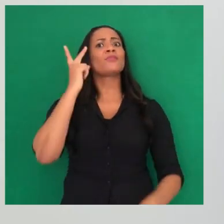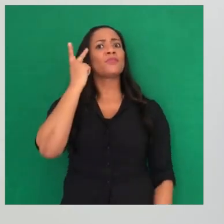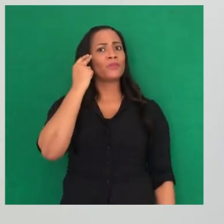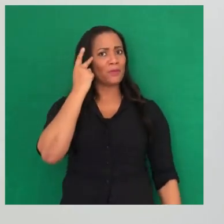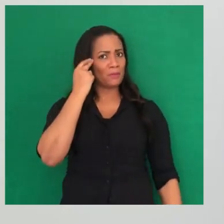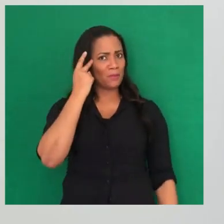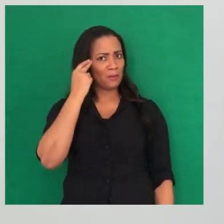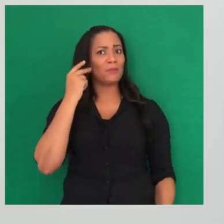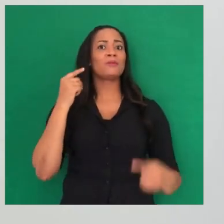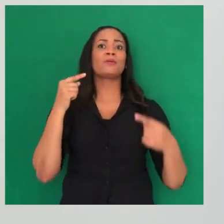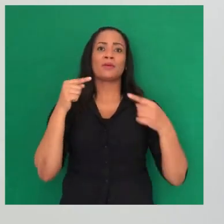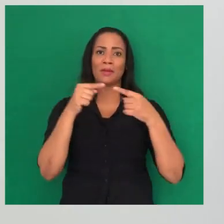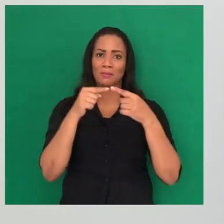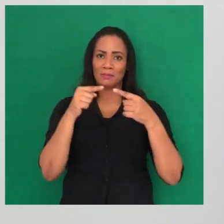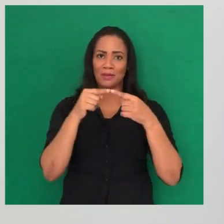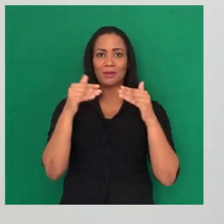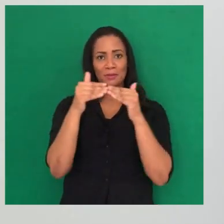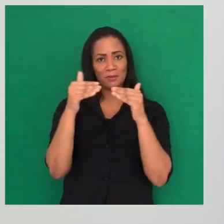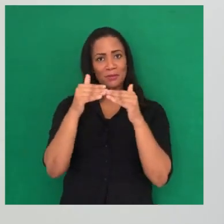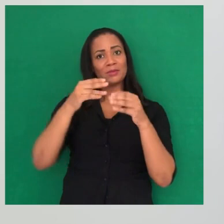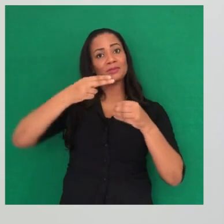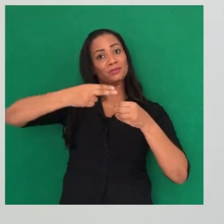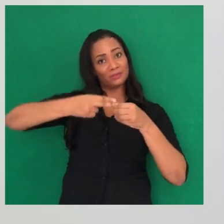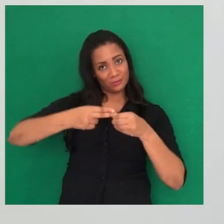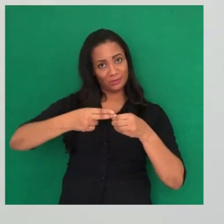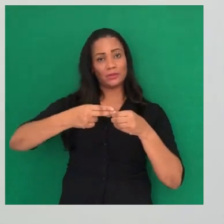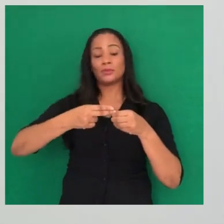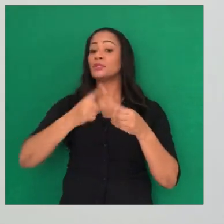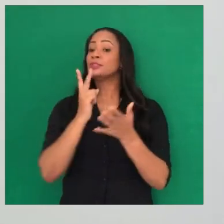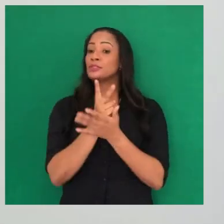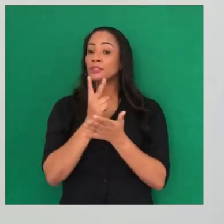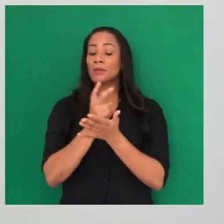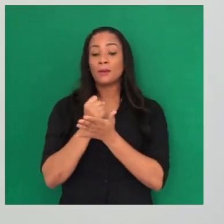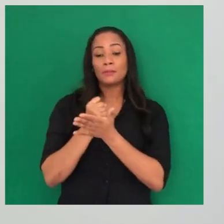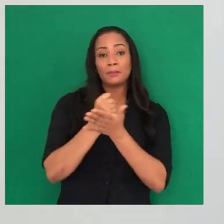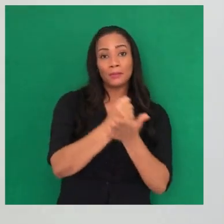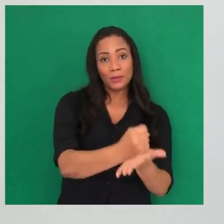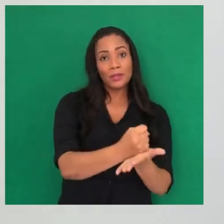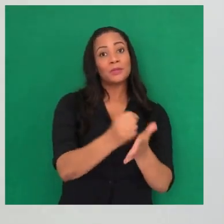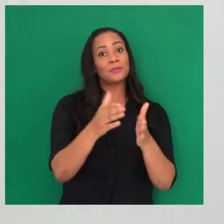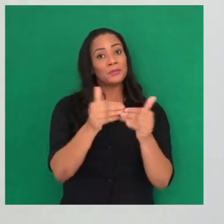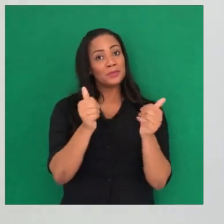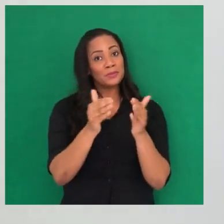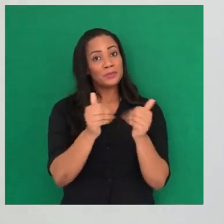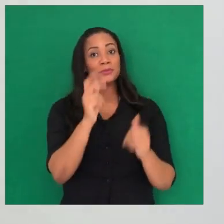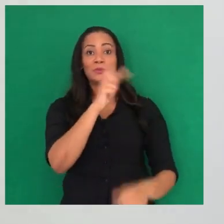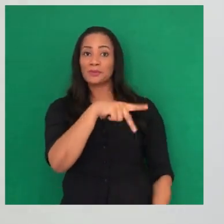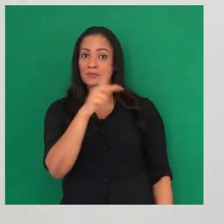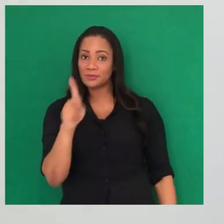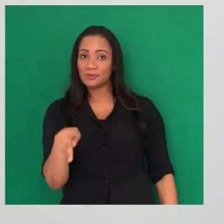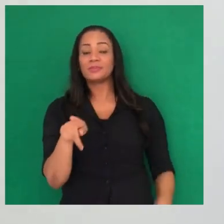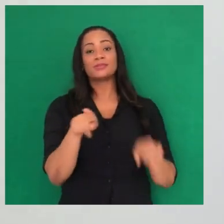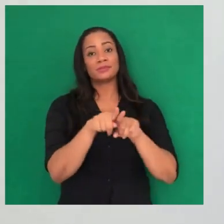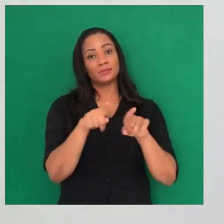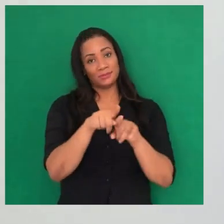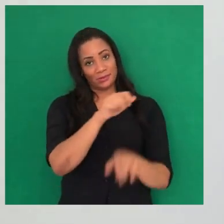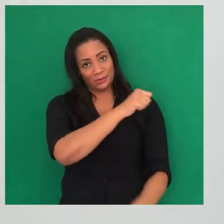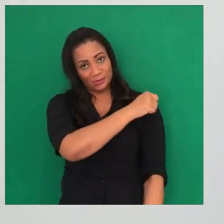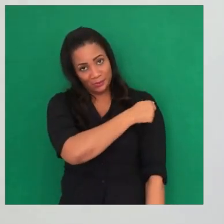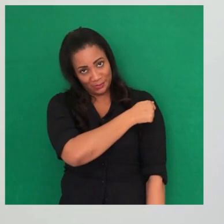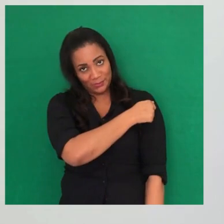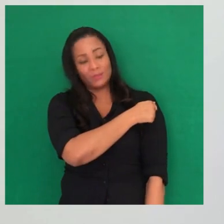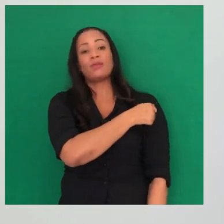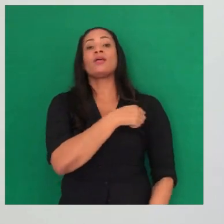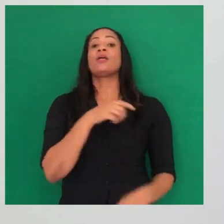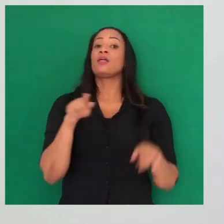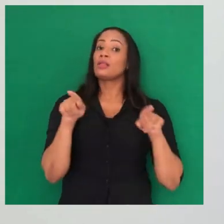relacionadas ao meu núcleo. A gente continua atendendo às solicitações dos docentes e dos discentes do centro.